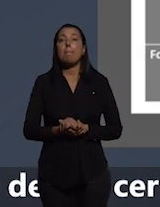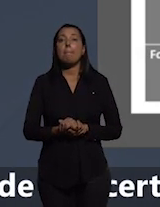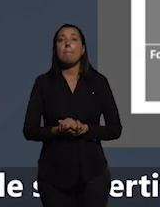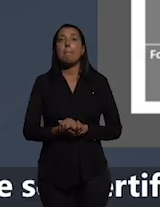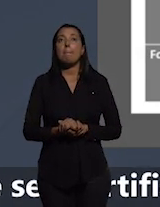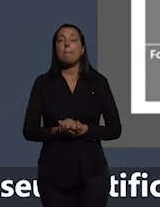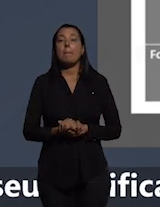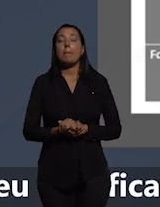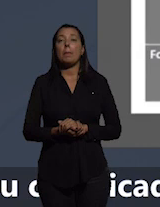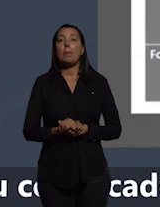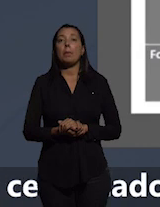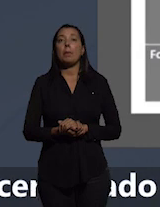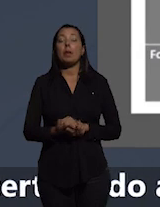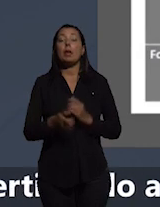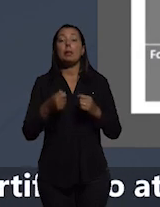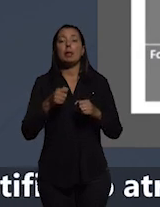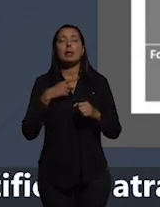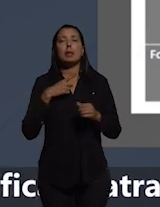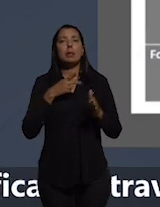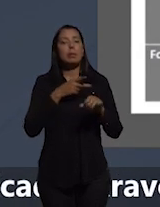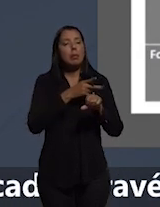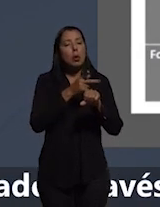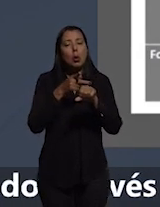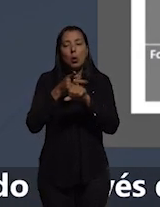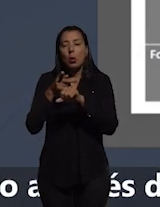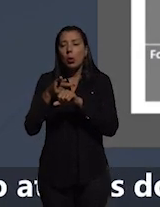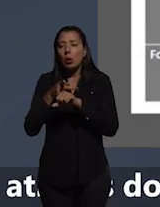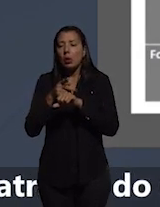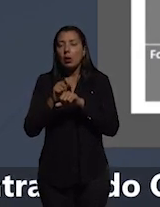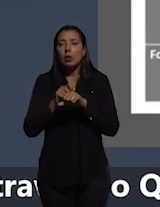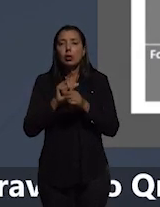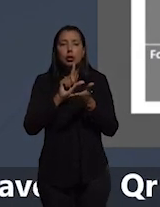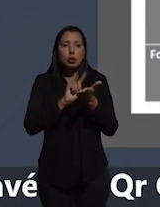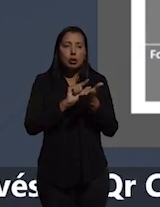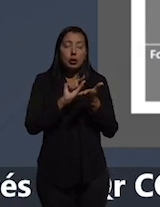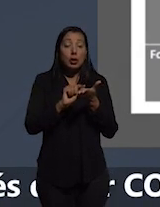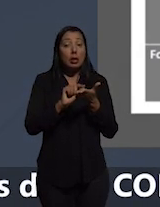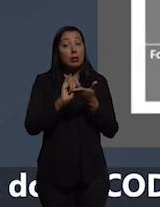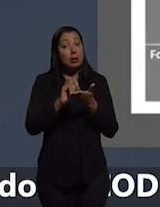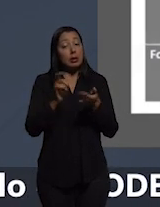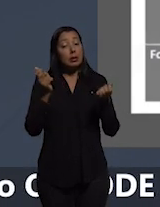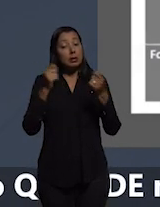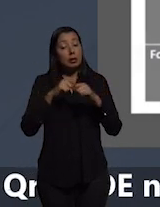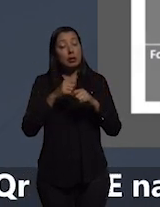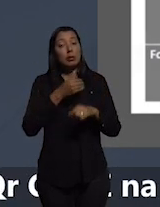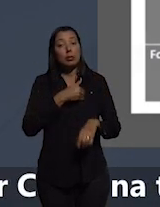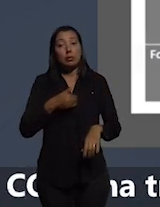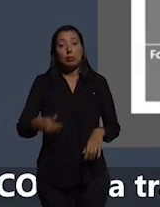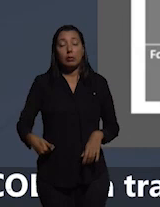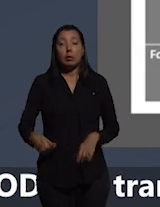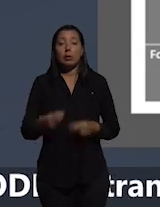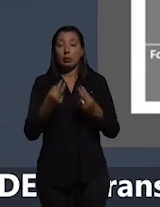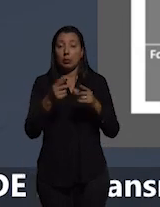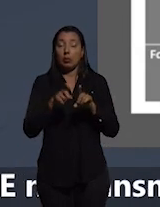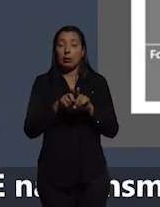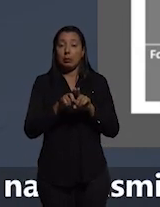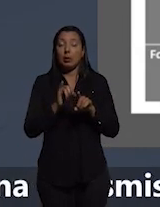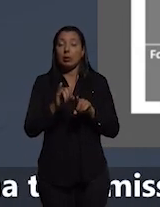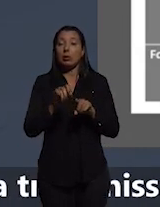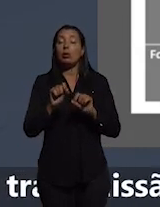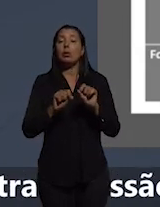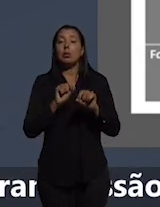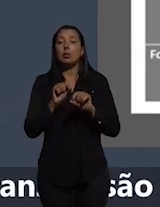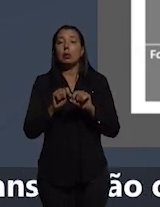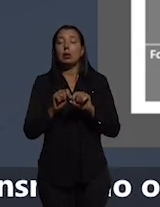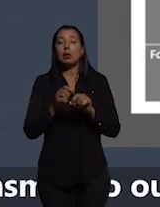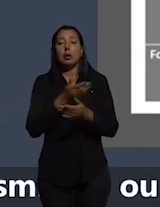tem que ser rastreados de forma digital se for a capacidade desse governo como é o caso do governo e tem software que permite